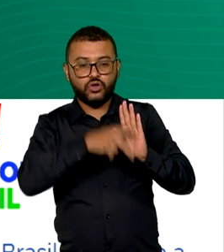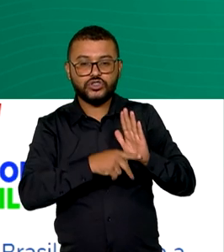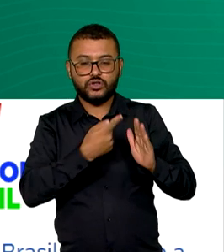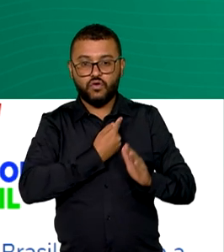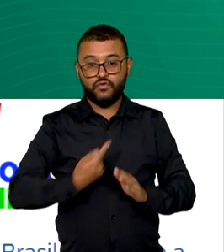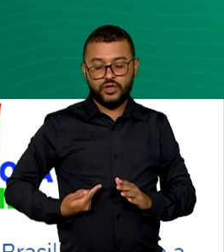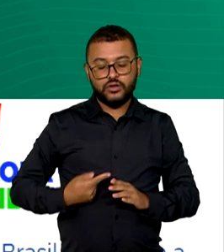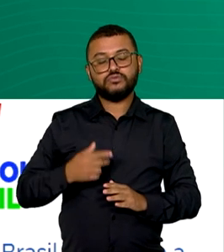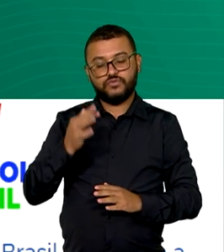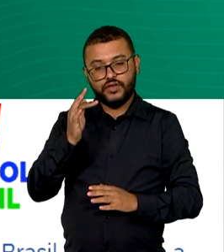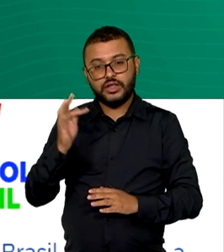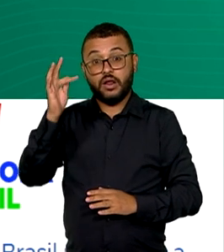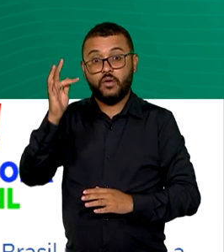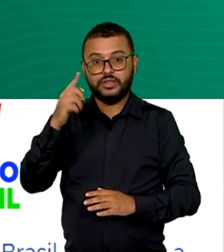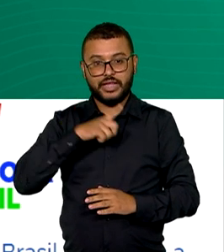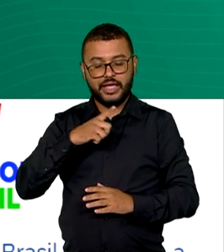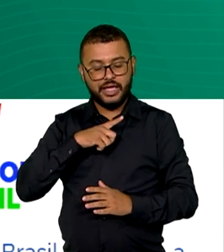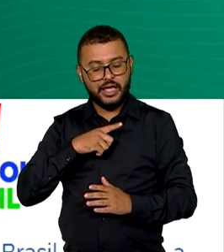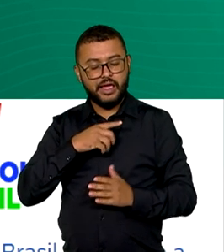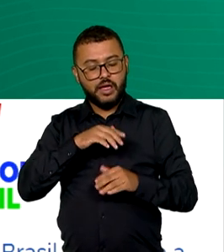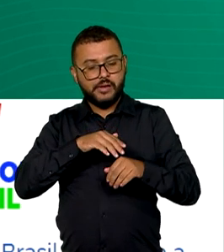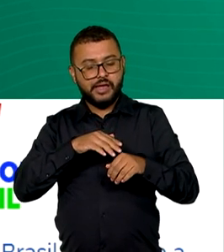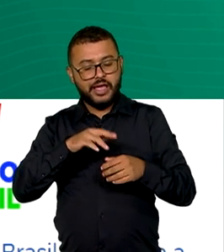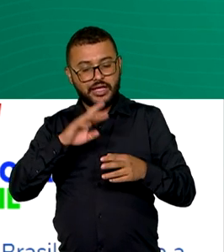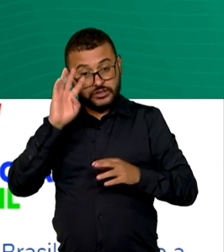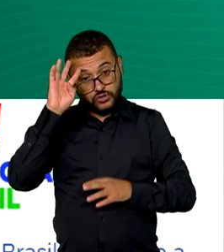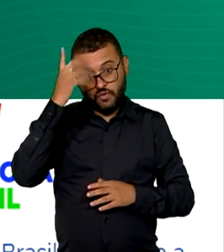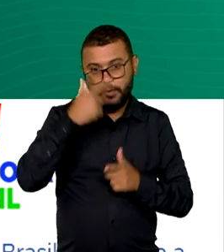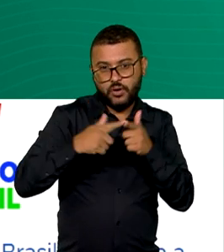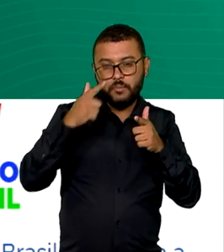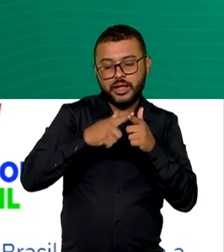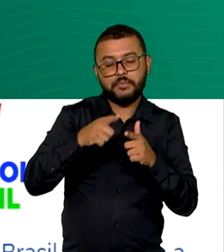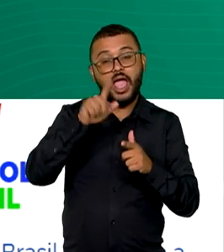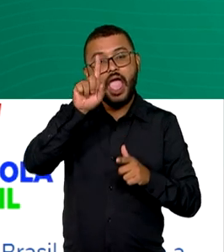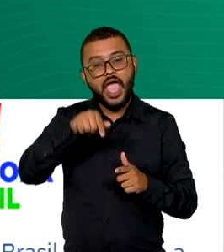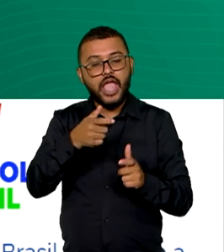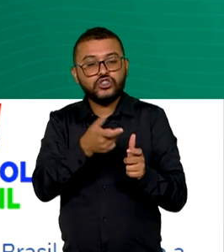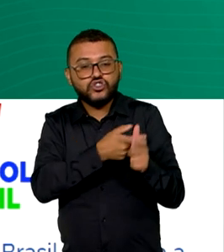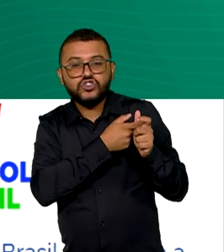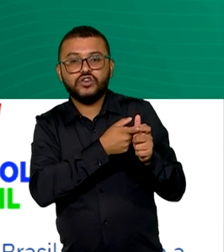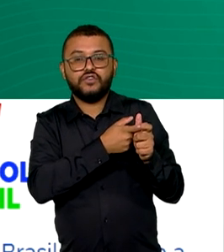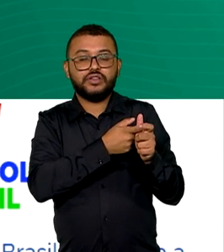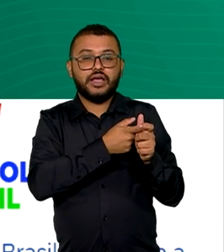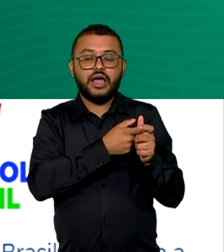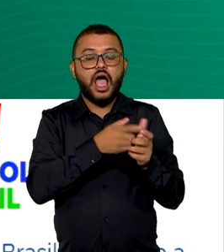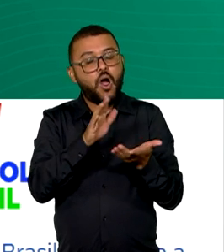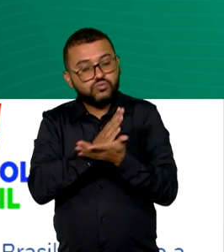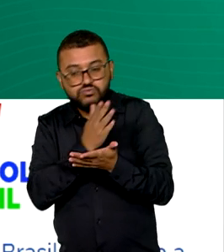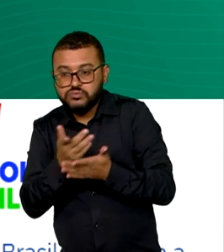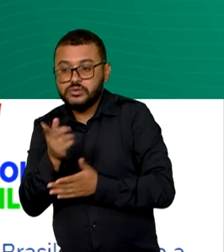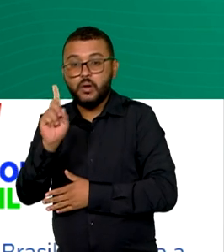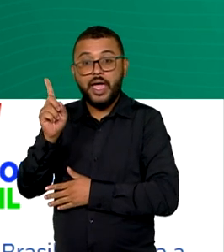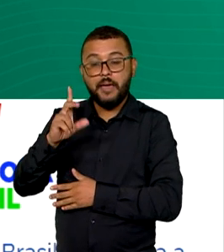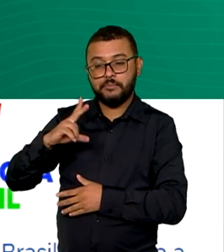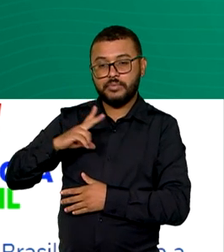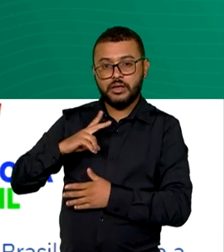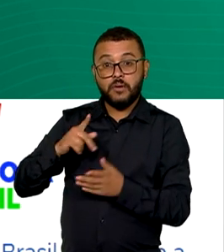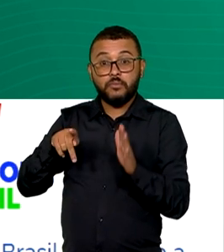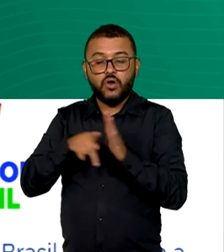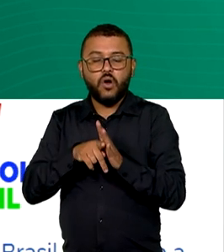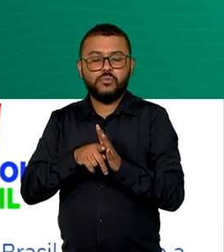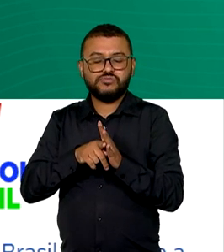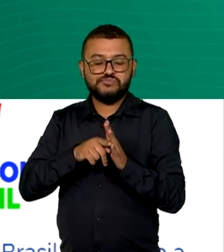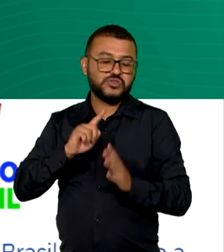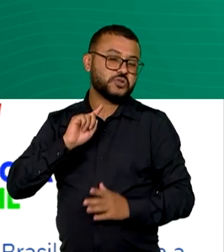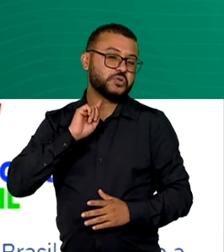do Governo Federal. As renegociações foram para dívidas financeiras e não financeiras com valores de